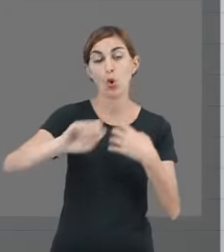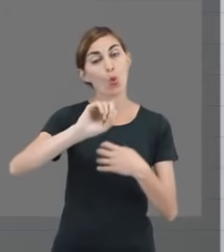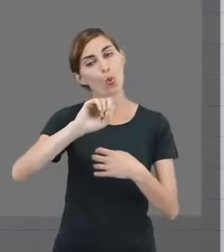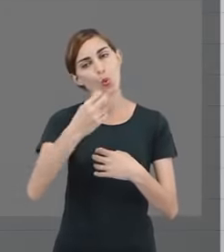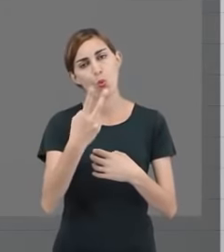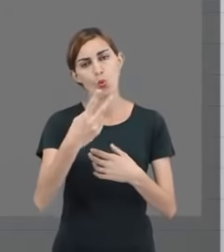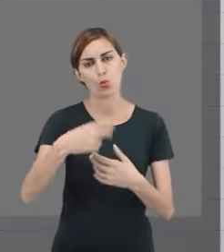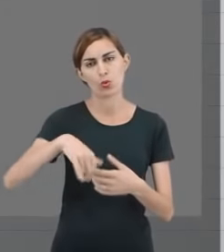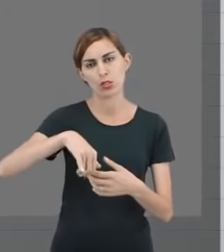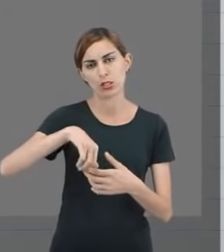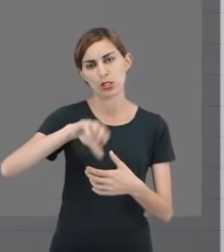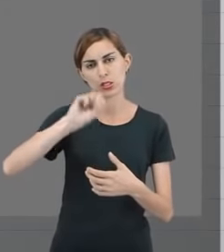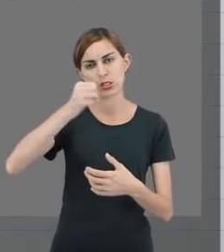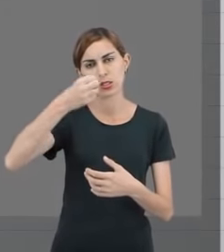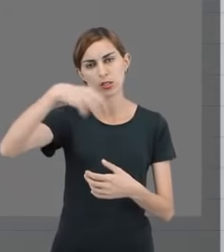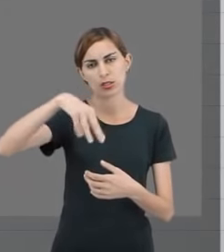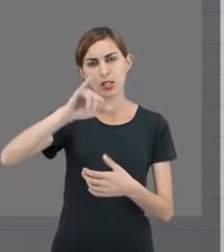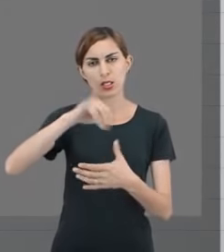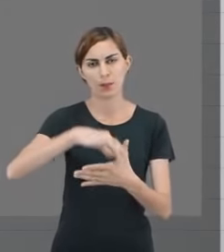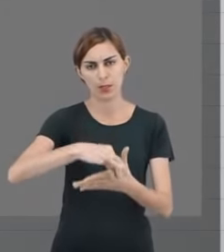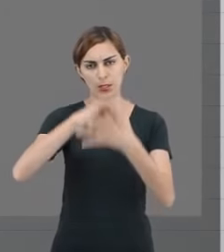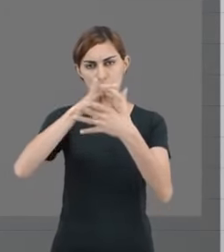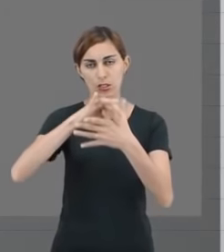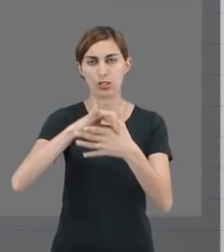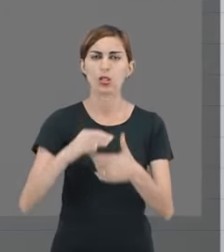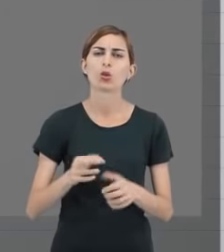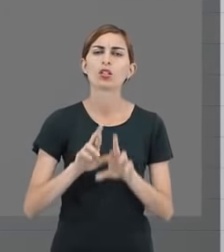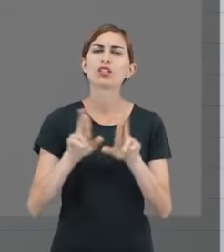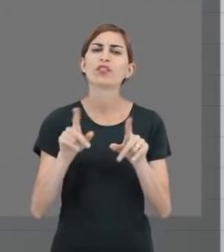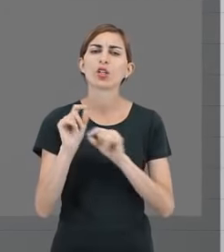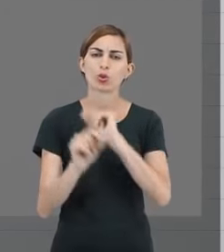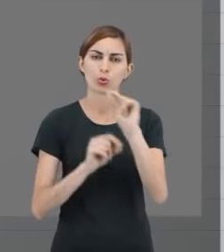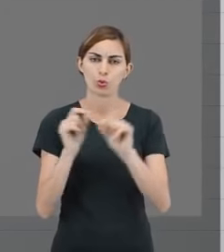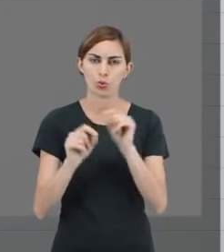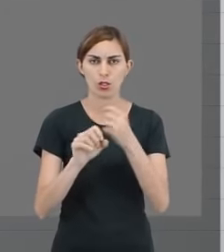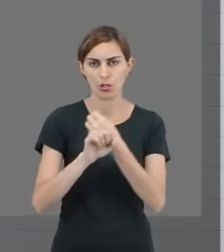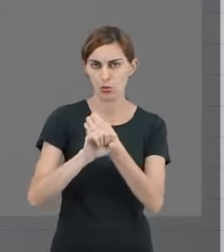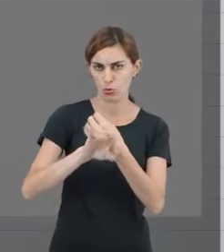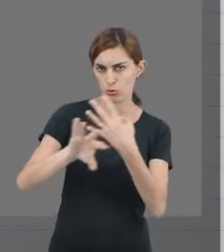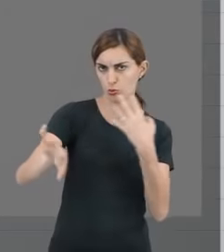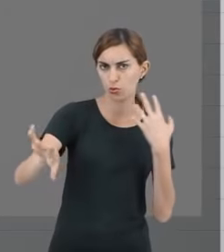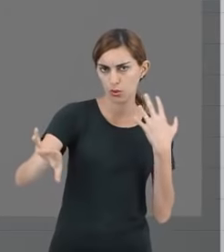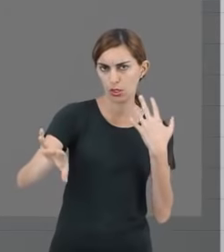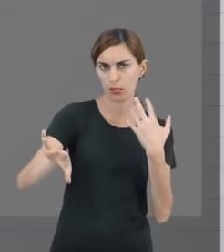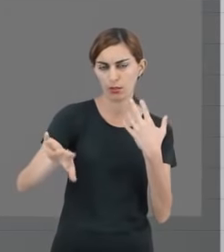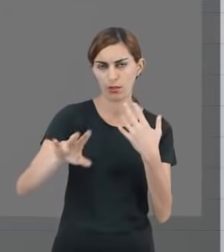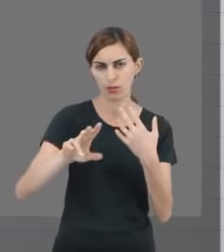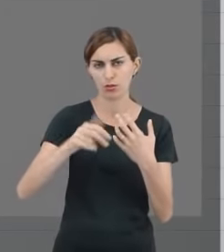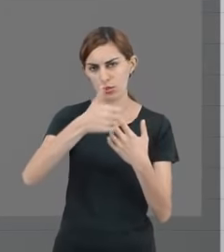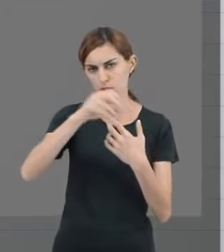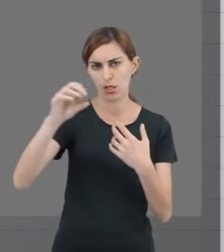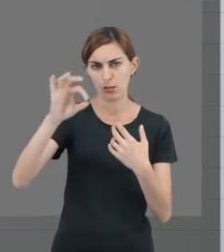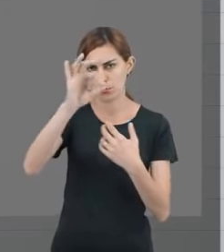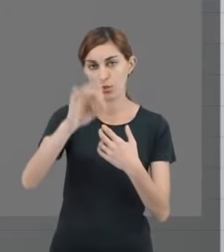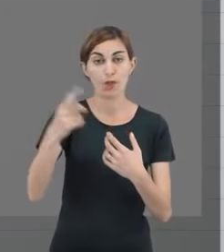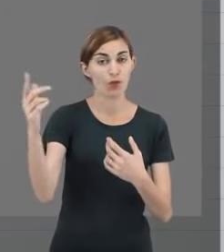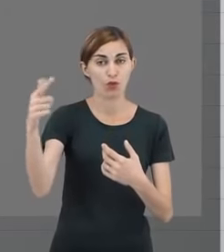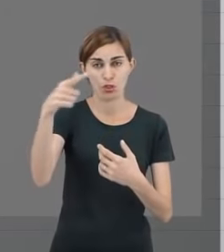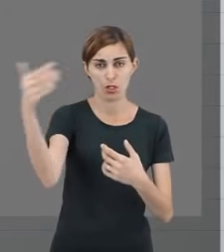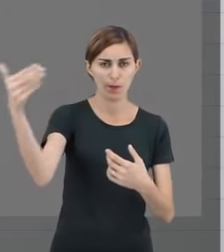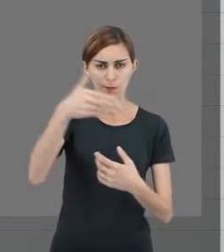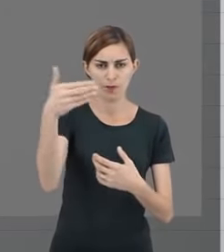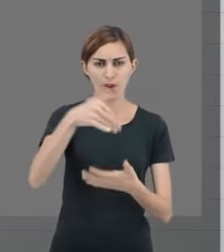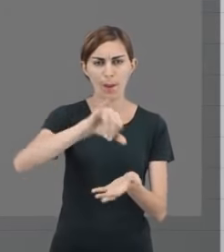Qual a diferença de um para o outro? O EAD, ou seja, totalmente à distância, você não precisa